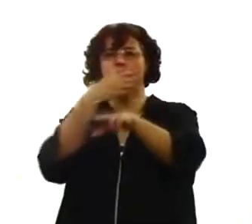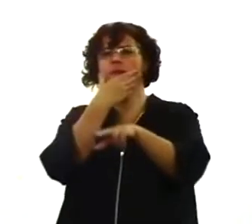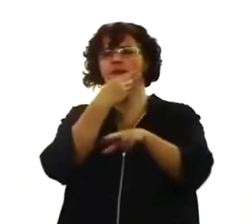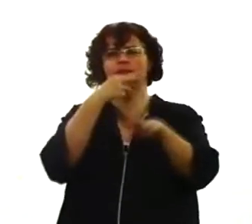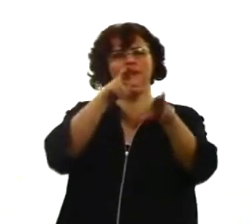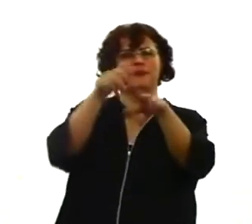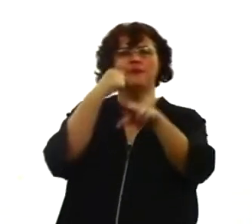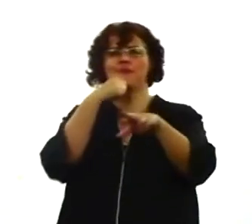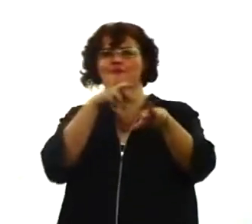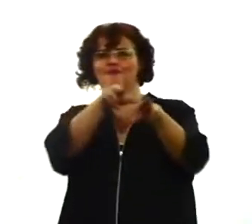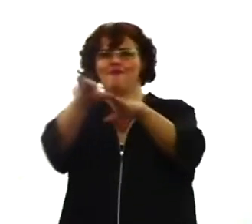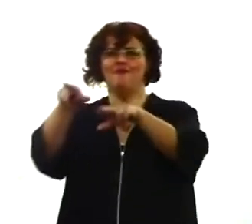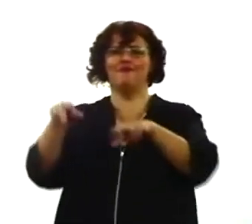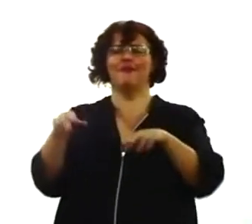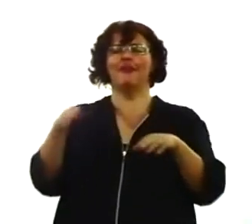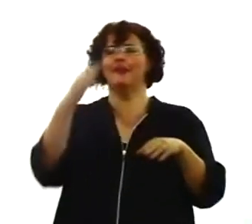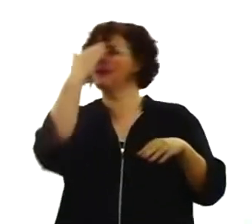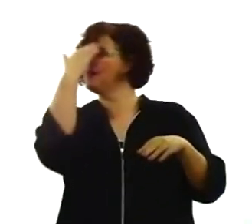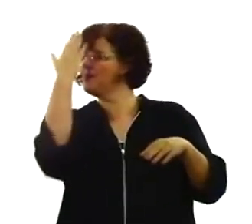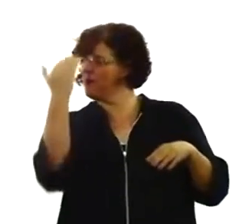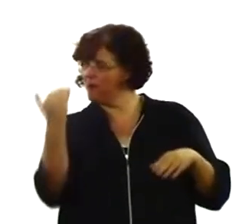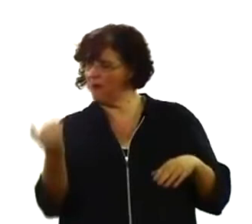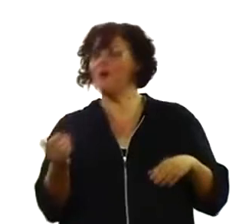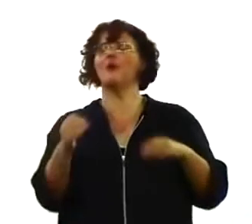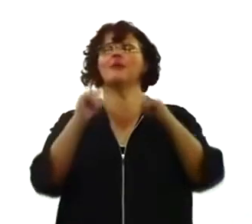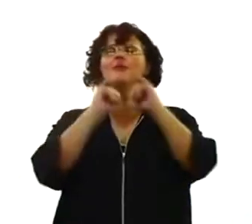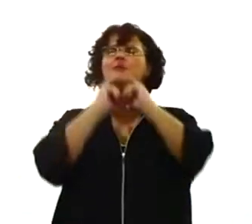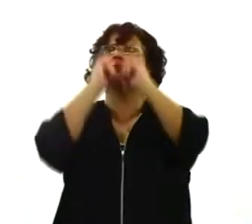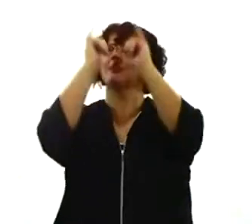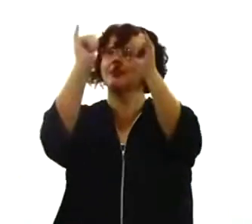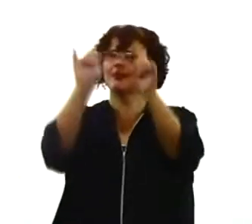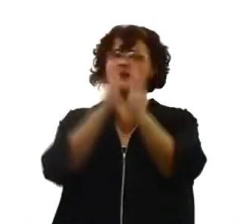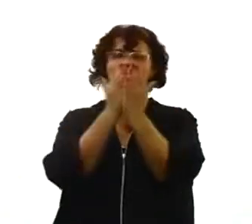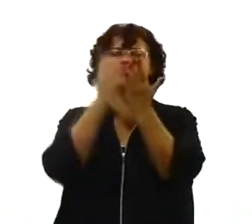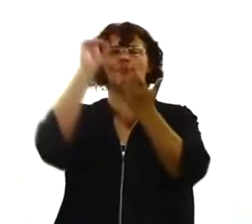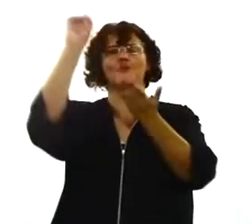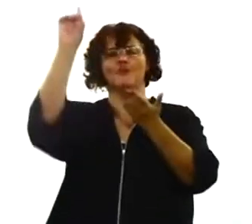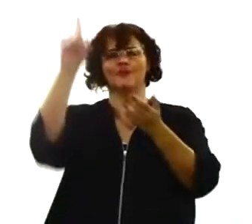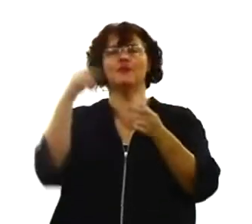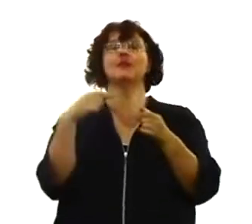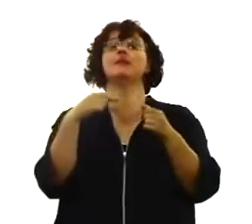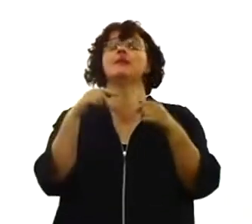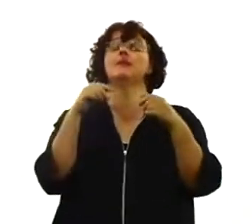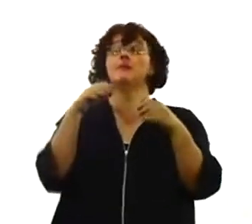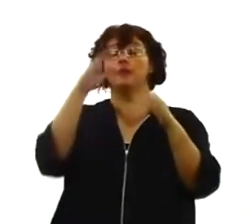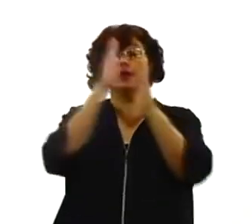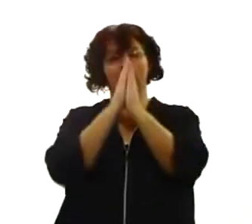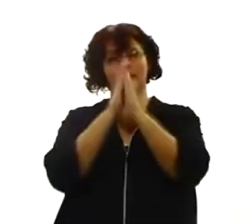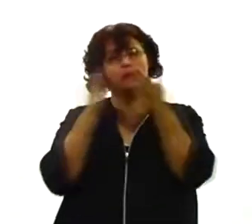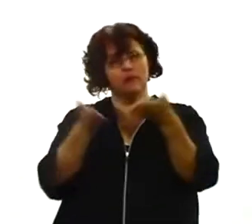Um privilégio sempre poder meditar na Palavra de Deus e a minha oração é que a Palavra de Deus nessa noite